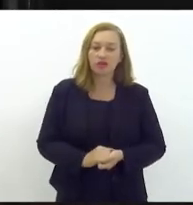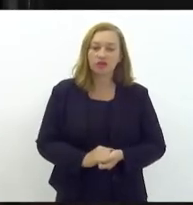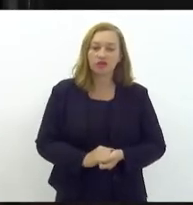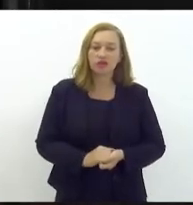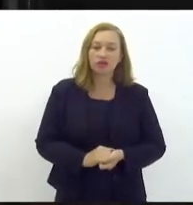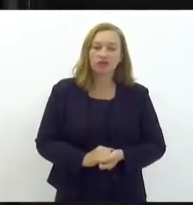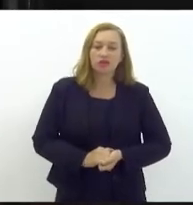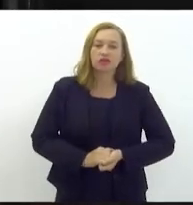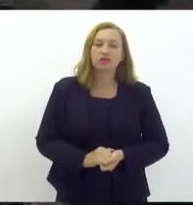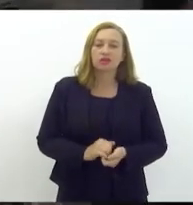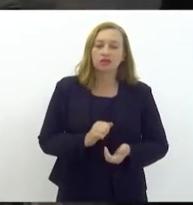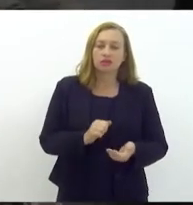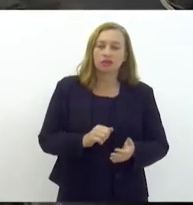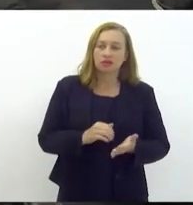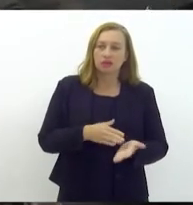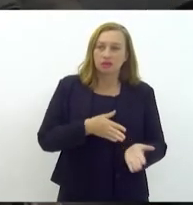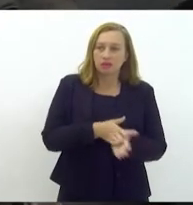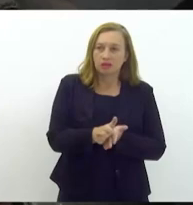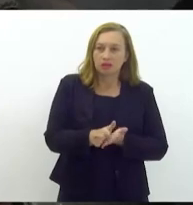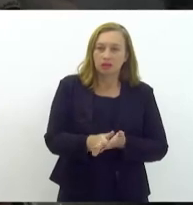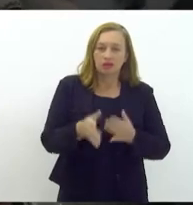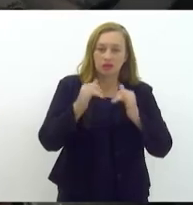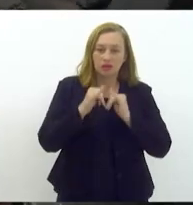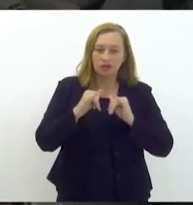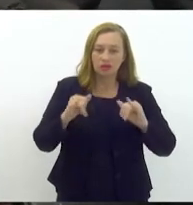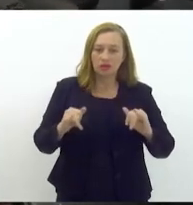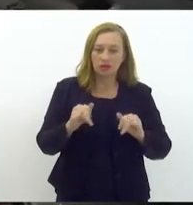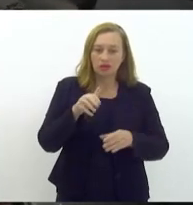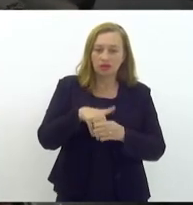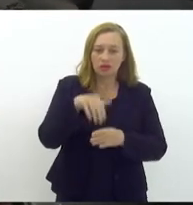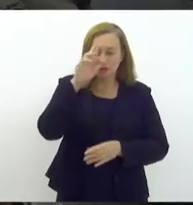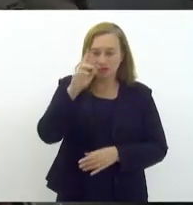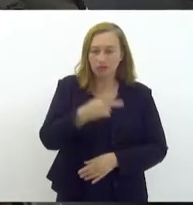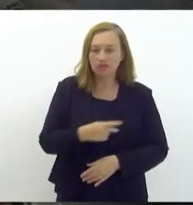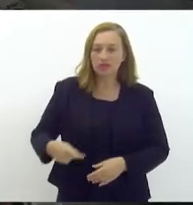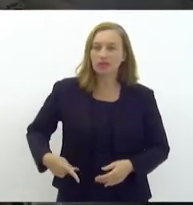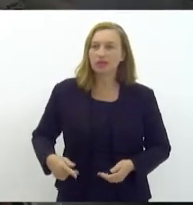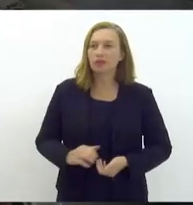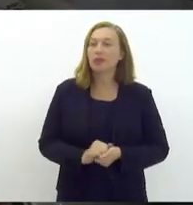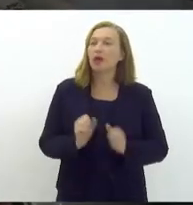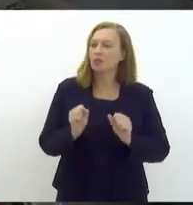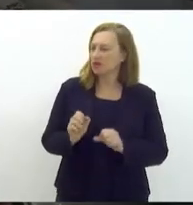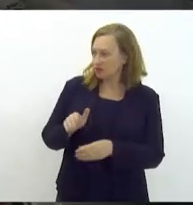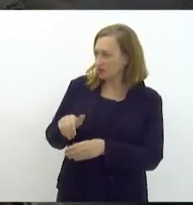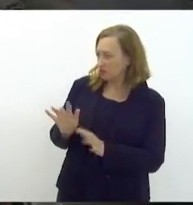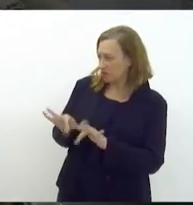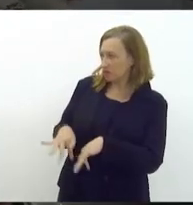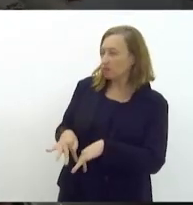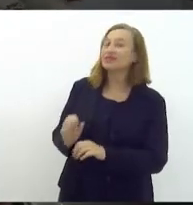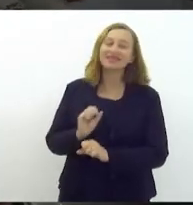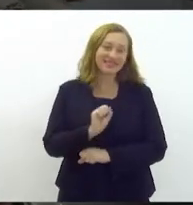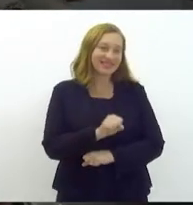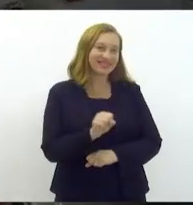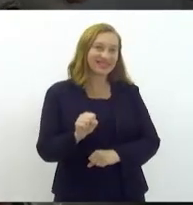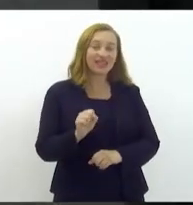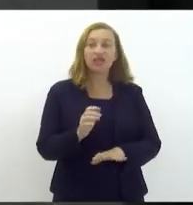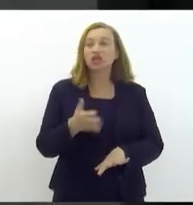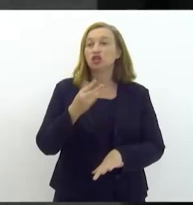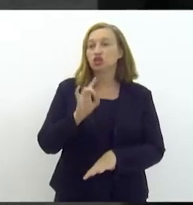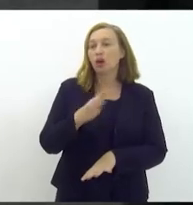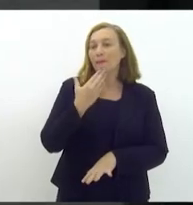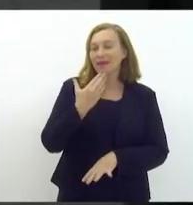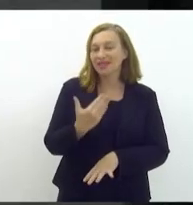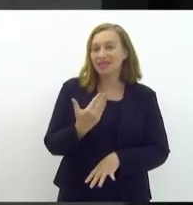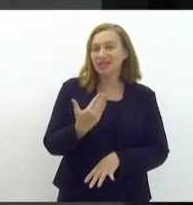Aprovado. à promulgação. Para declarar, senhora presidenta. Pode ser o final? Pode sim. Só deixe, então, pedir